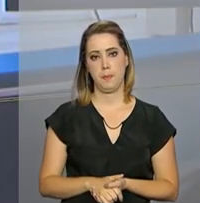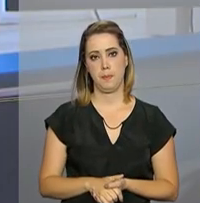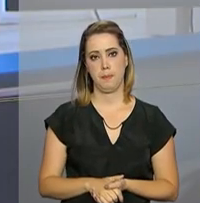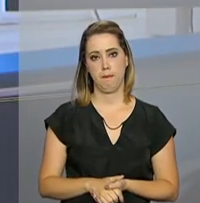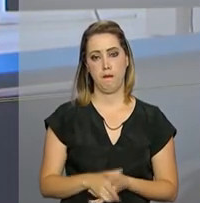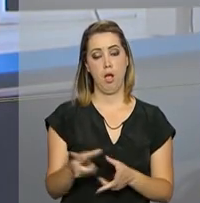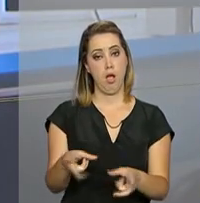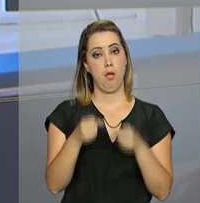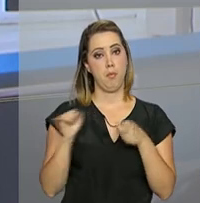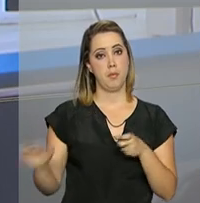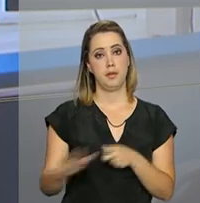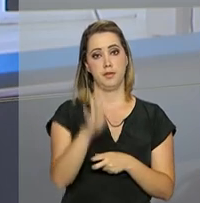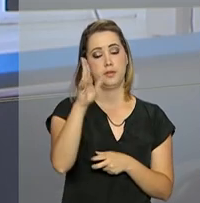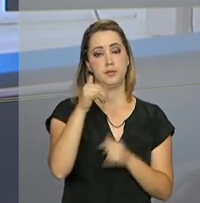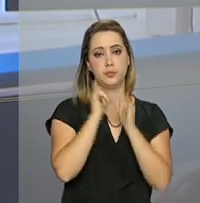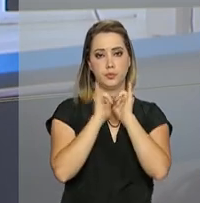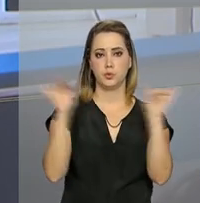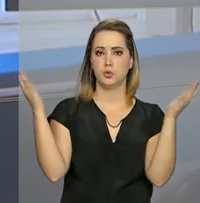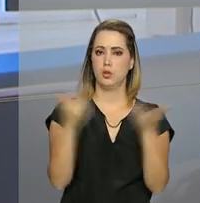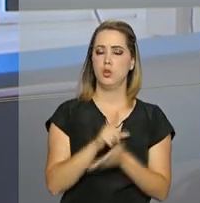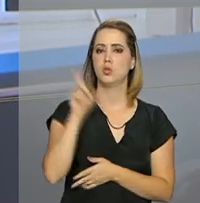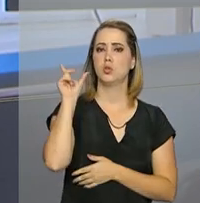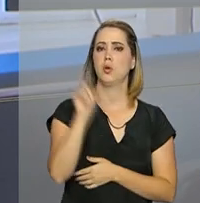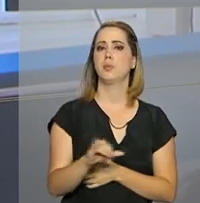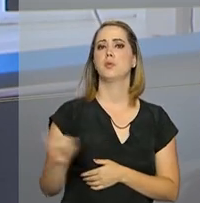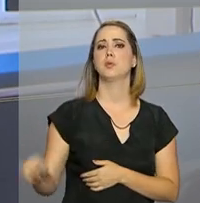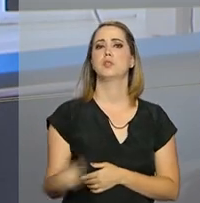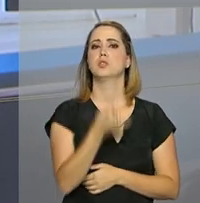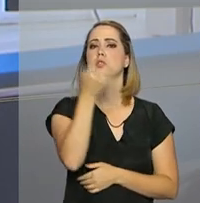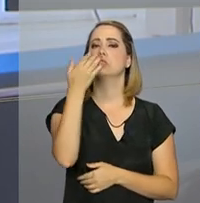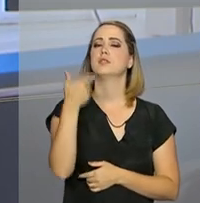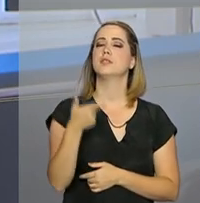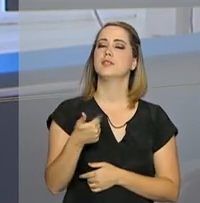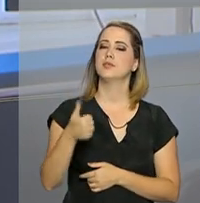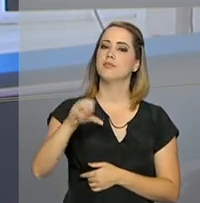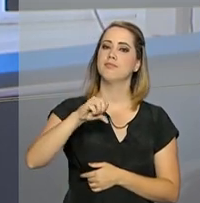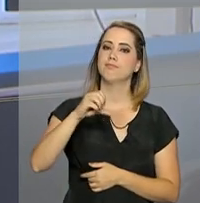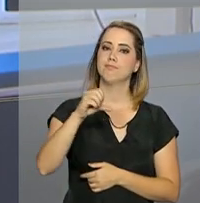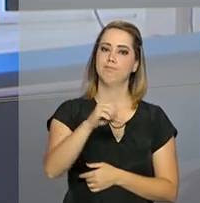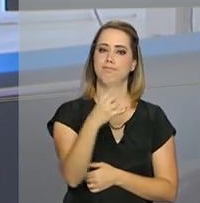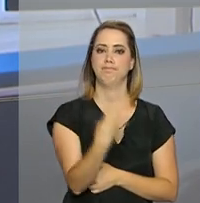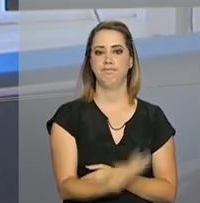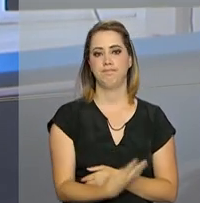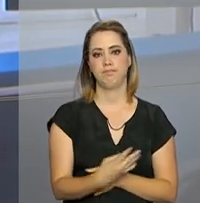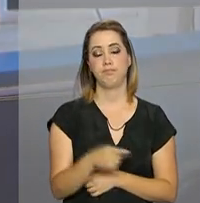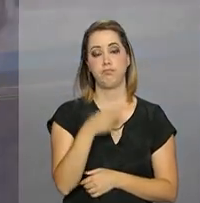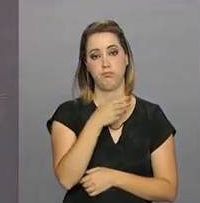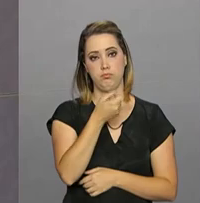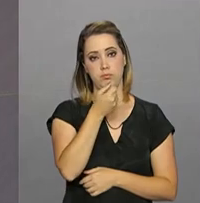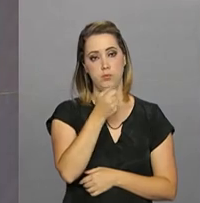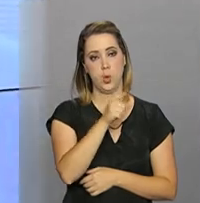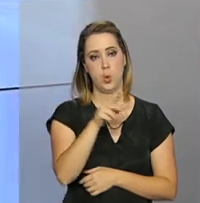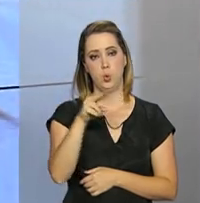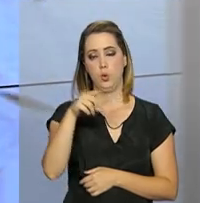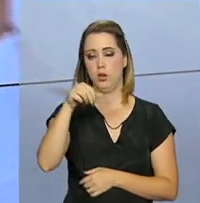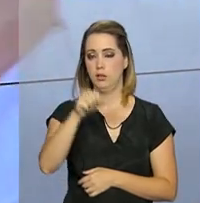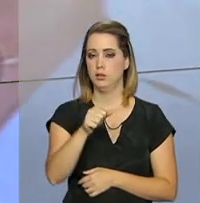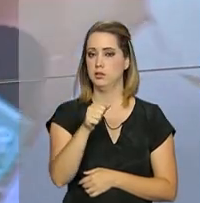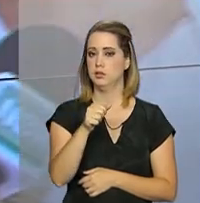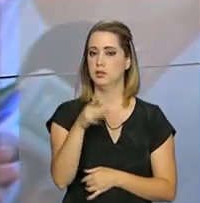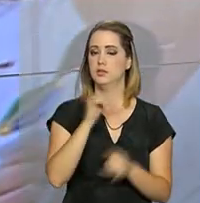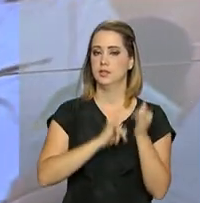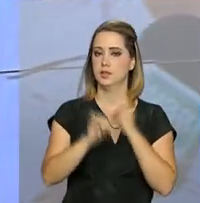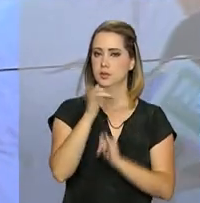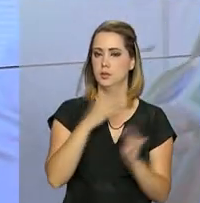Prévia da inflação divulgada hoje é a menor para janeiro desde 1994. A repórter Luana Karen tem mais